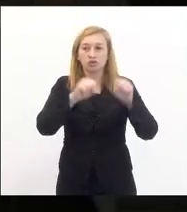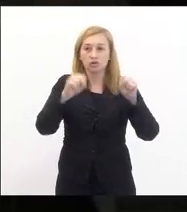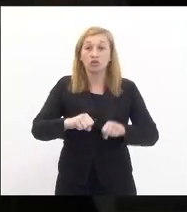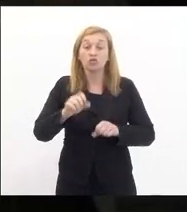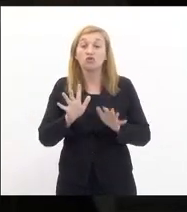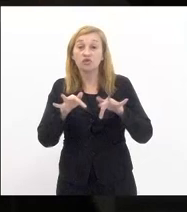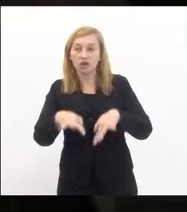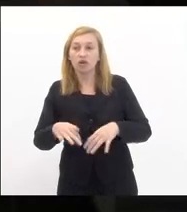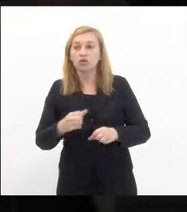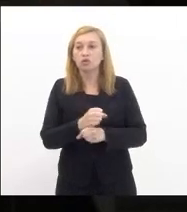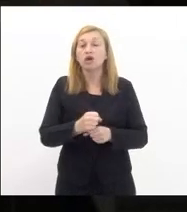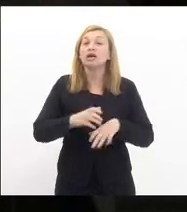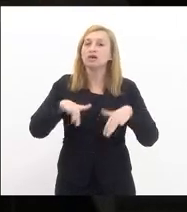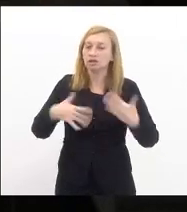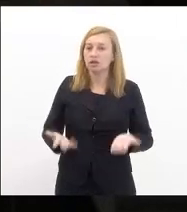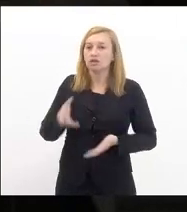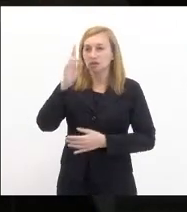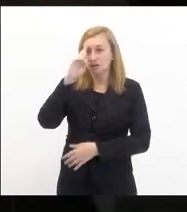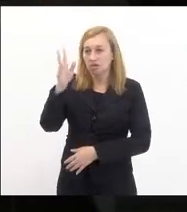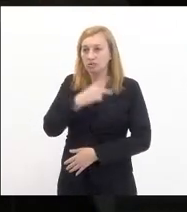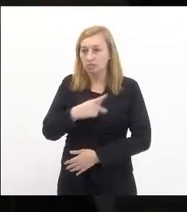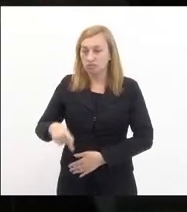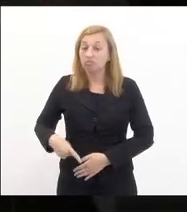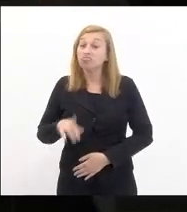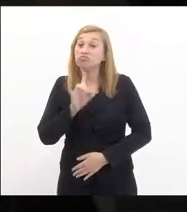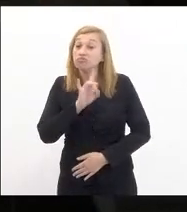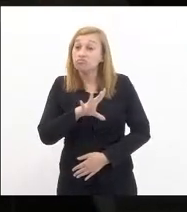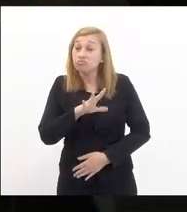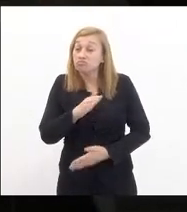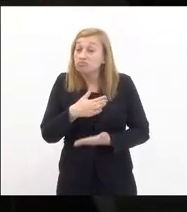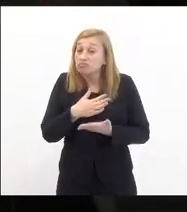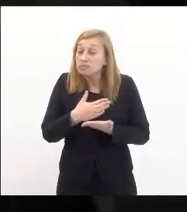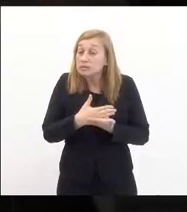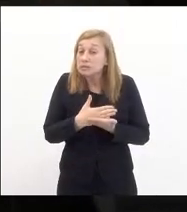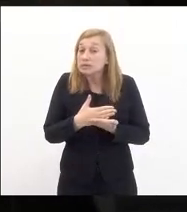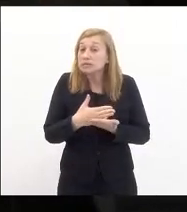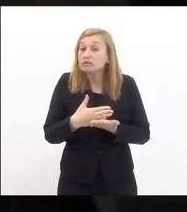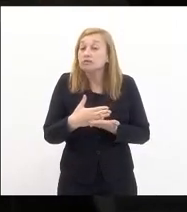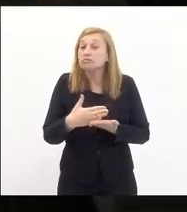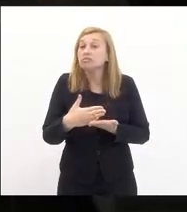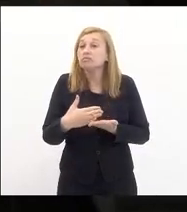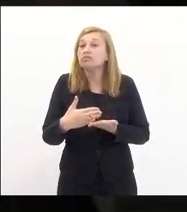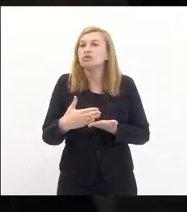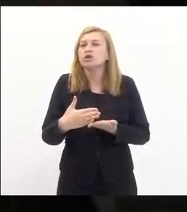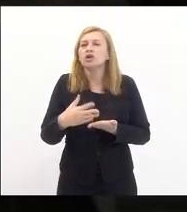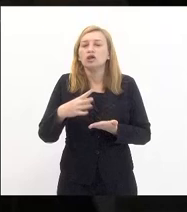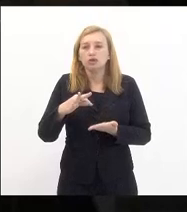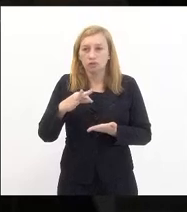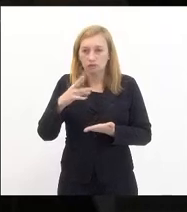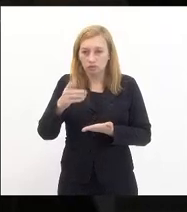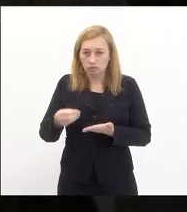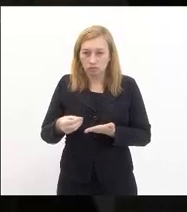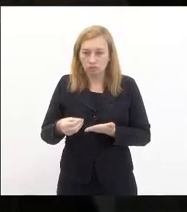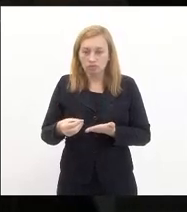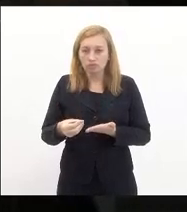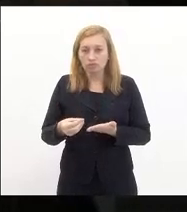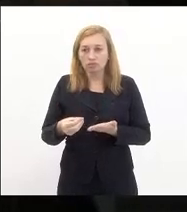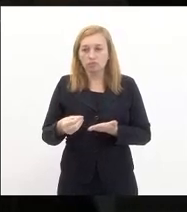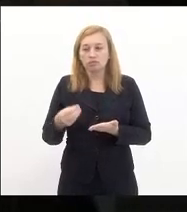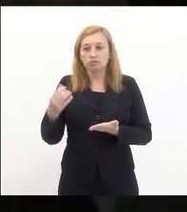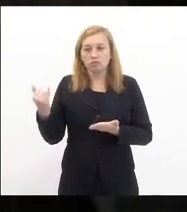então senhora presidente só estou dando uma antecipação de pontos centrais